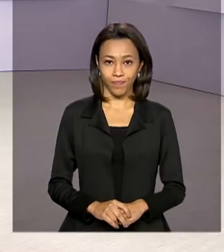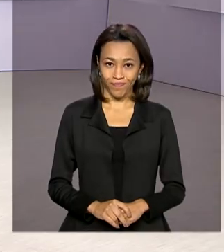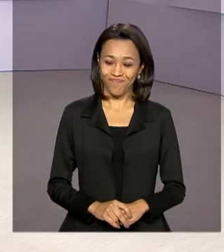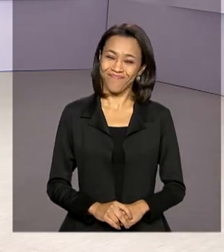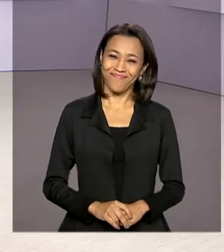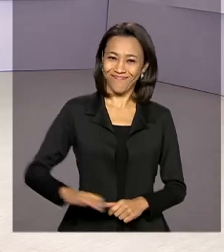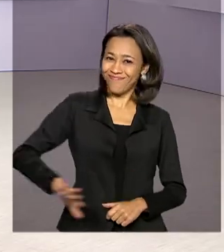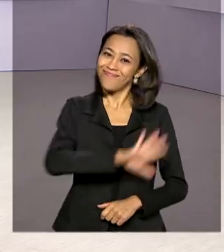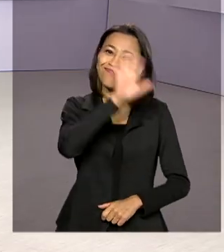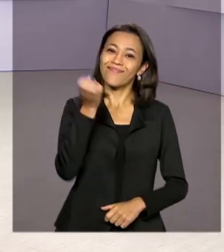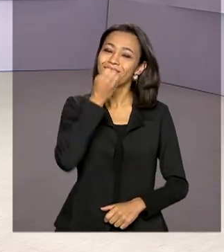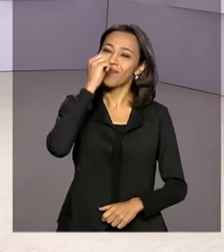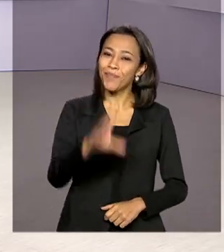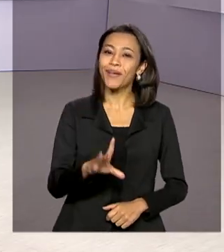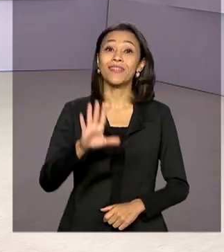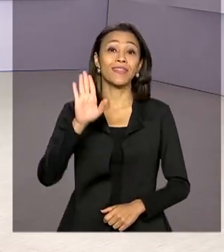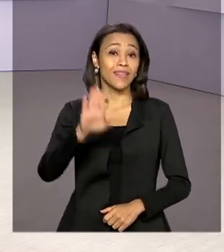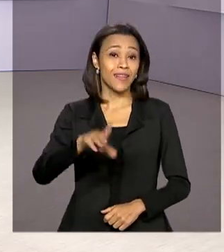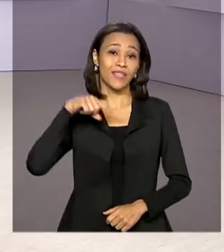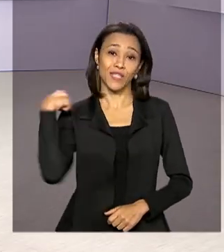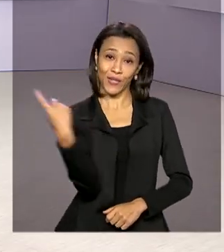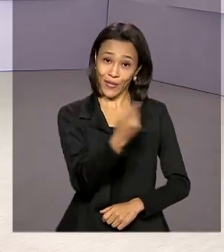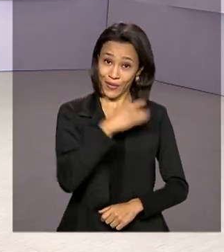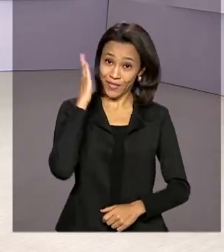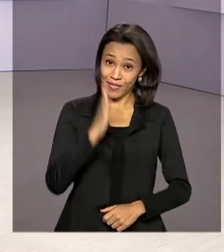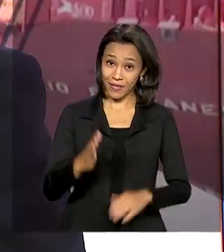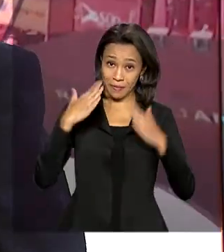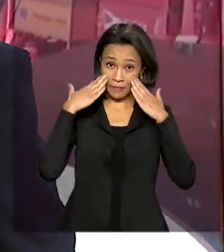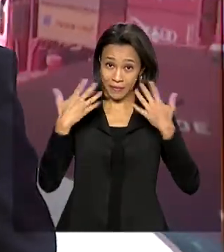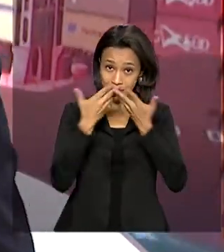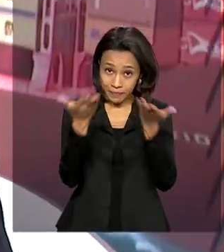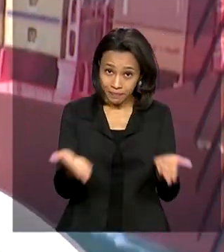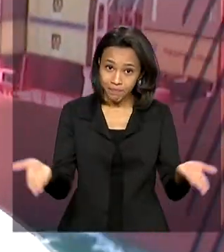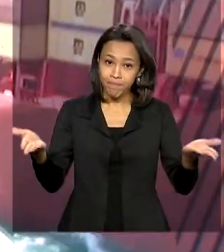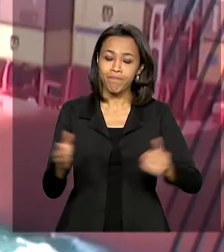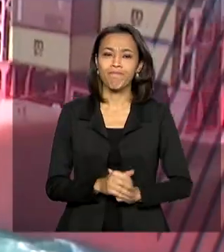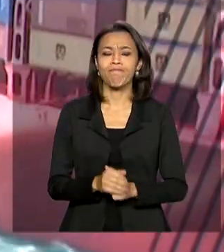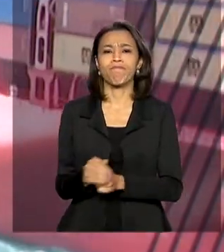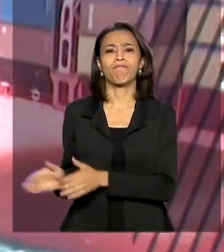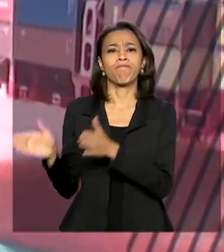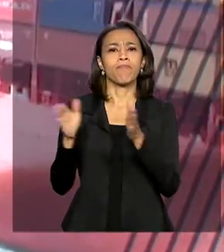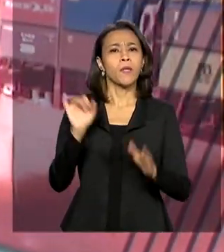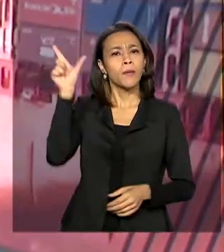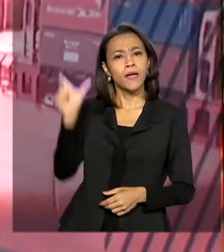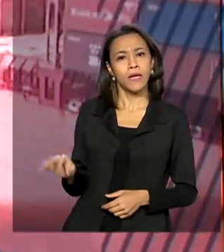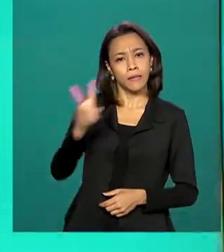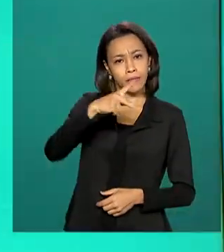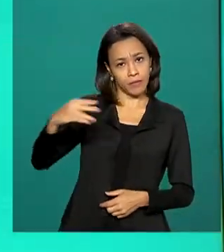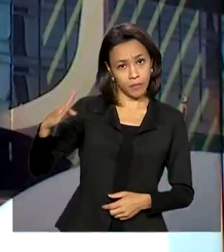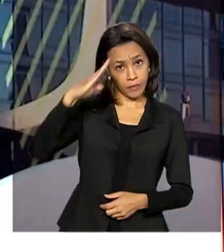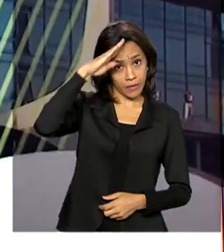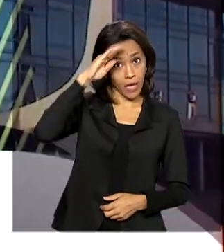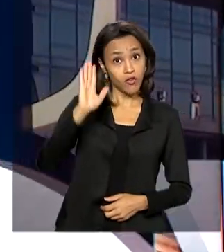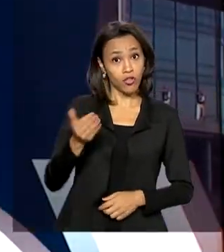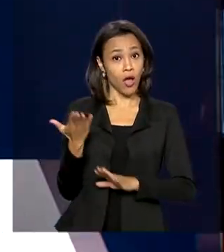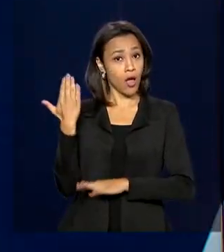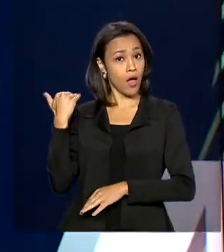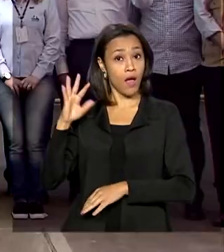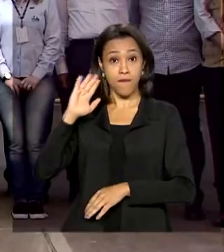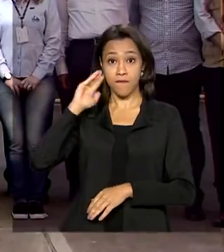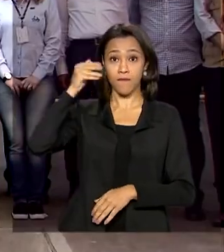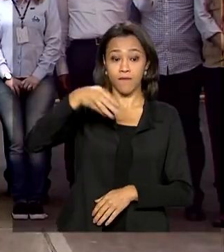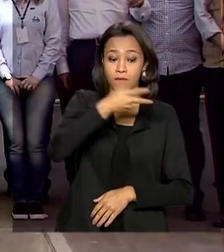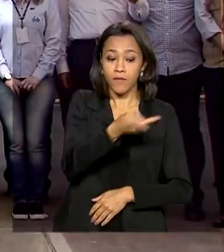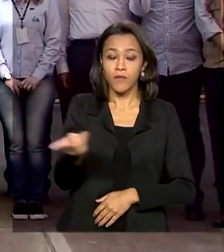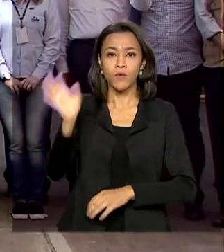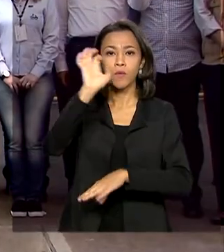Olá, boa tarde. Estamos de volta com o Governo Agora. O presidente Jair Bolsonaro visitou em Foz do Iguaçu, no